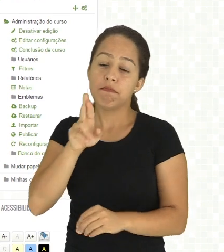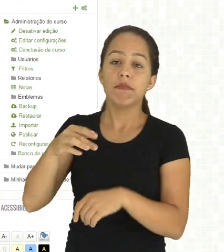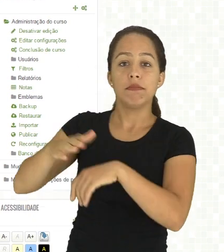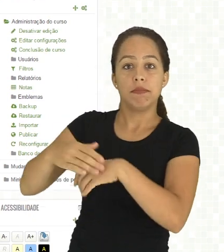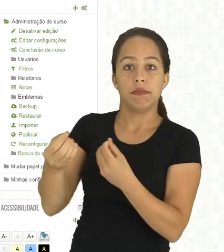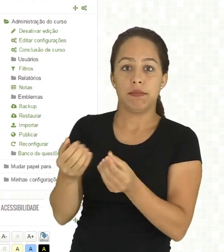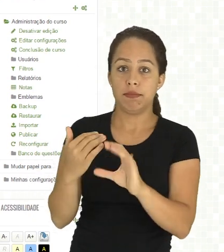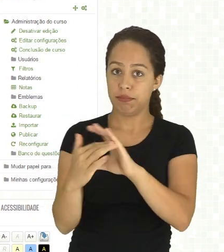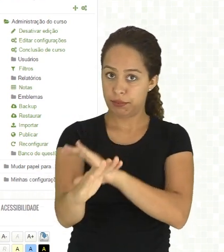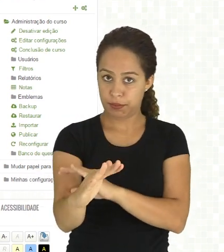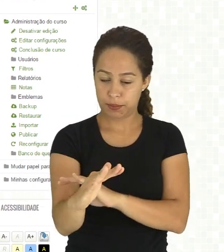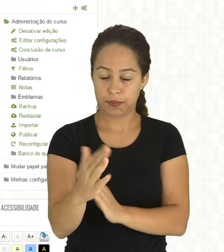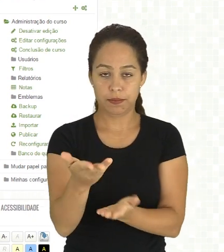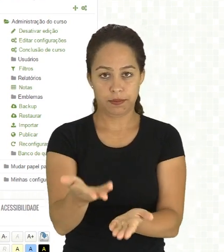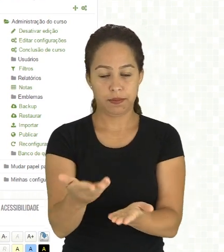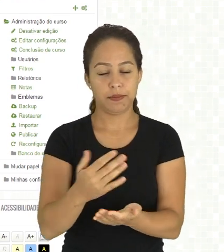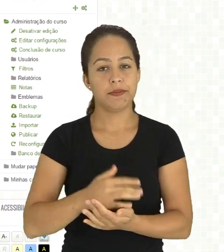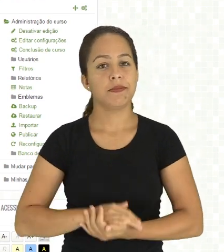Ok?